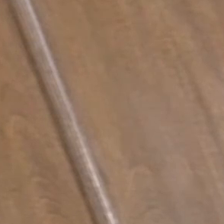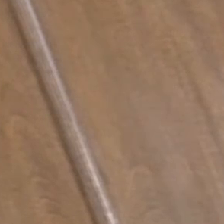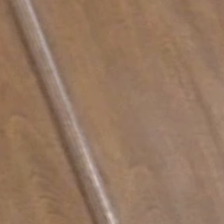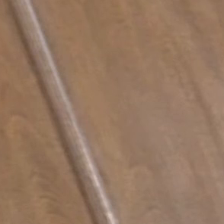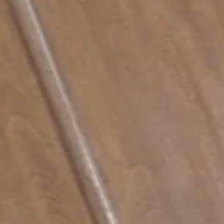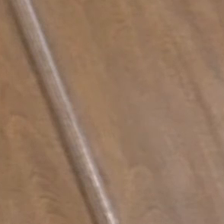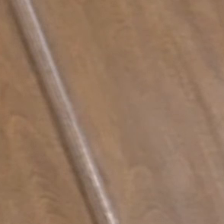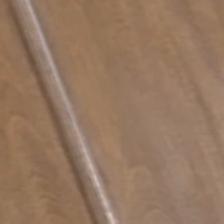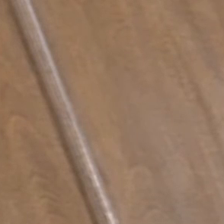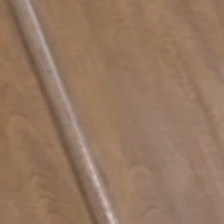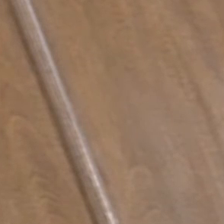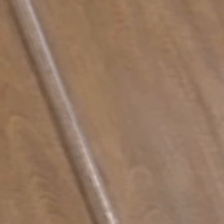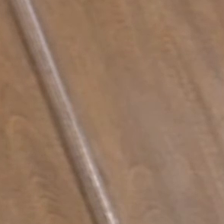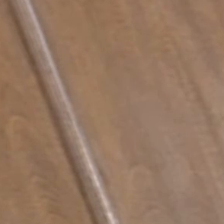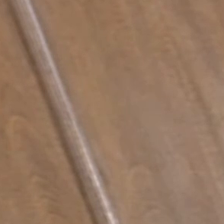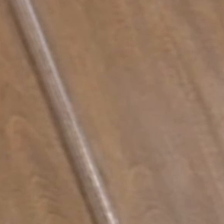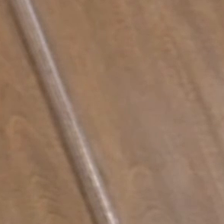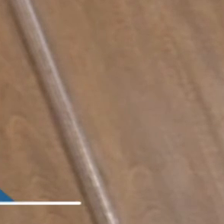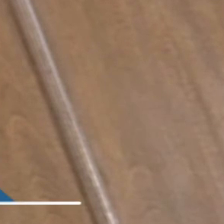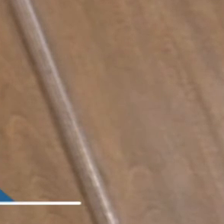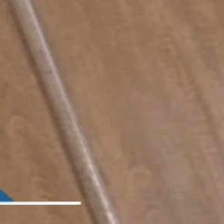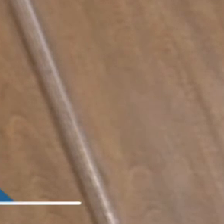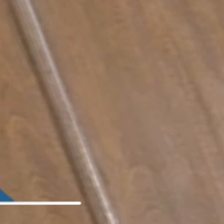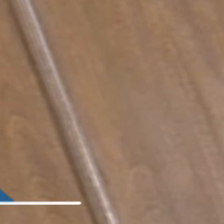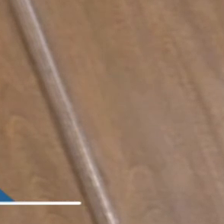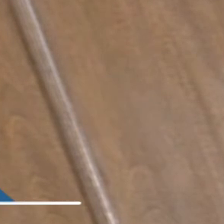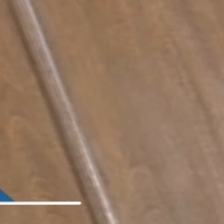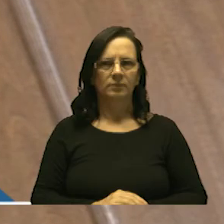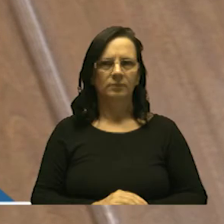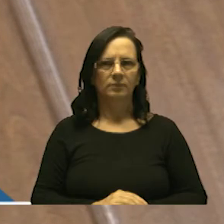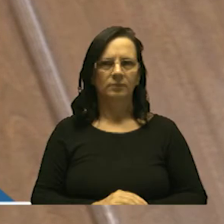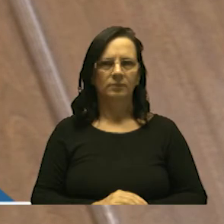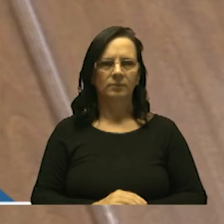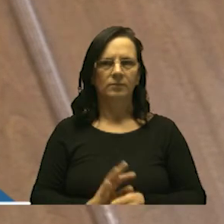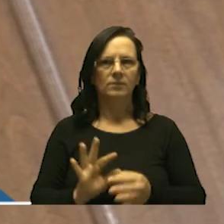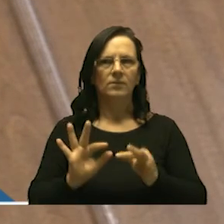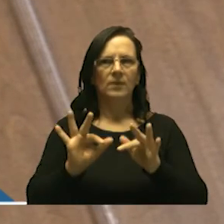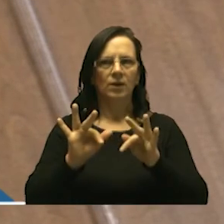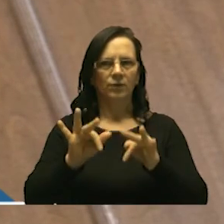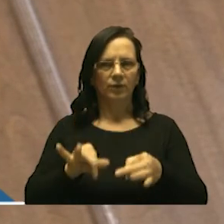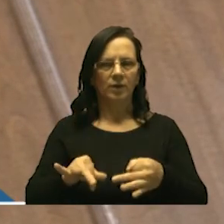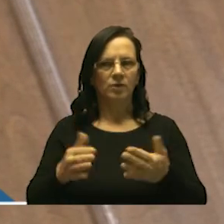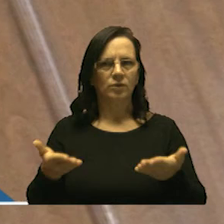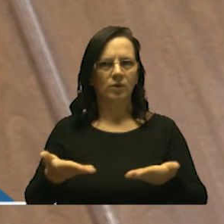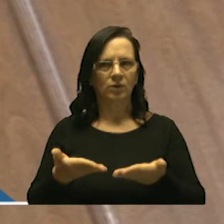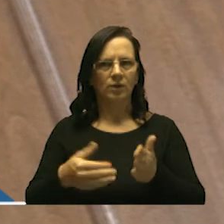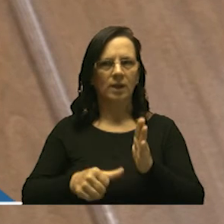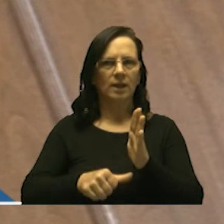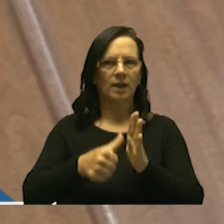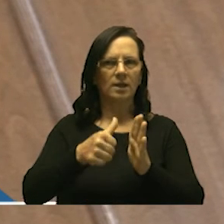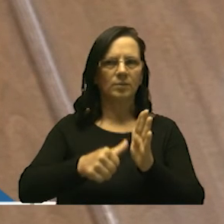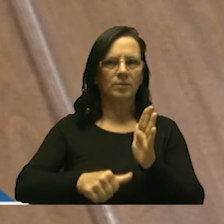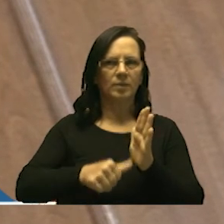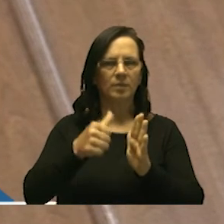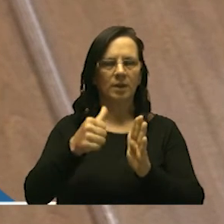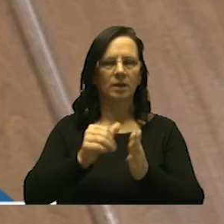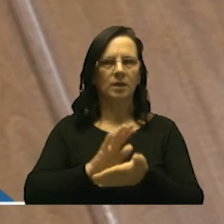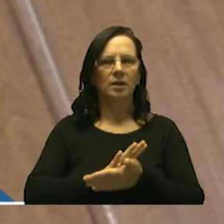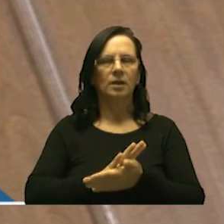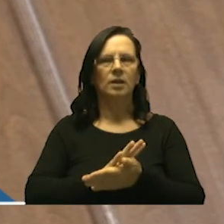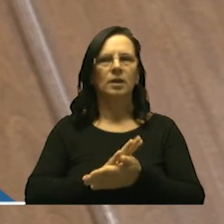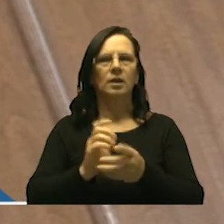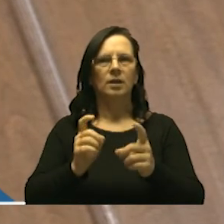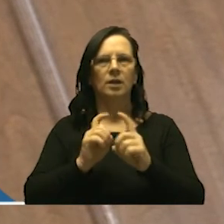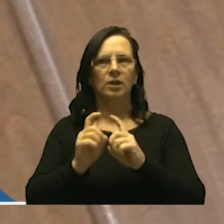Terminou agora aqui no plenário da Câmara Municipal de Cubatão a 11ª sessão ordinária de 2020.